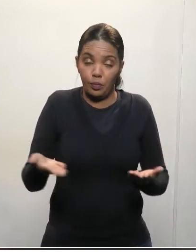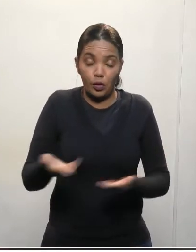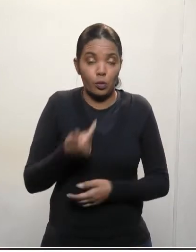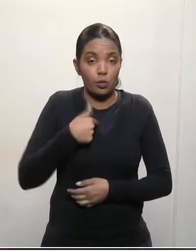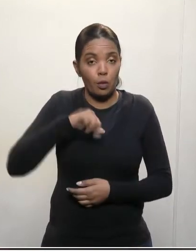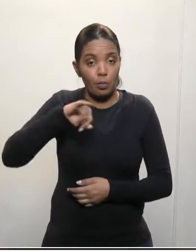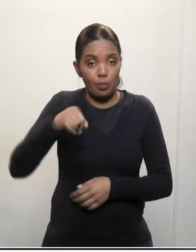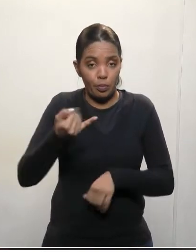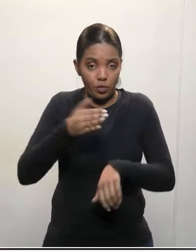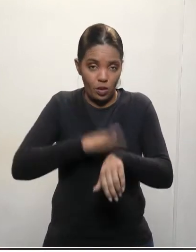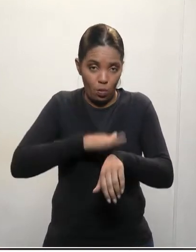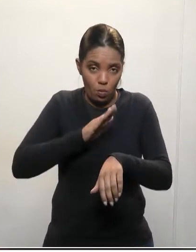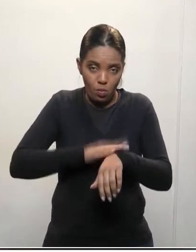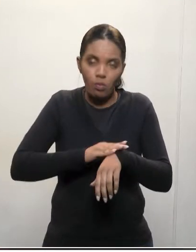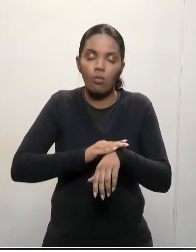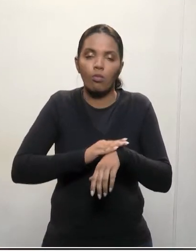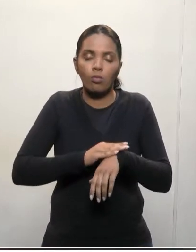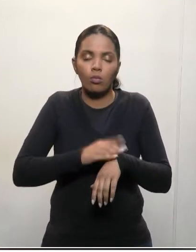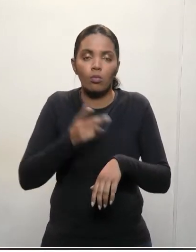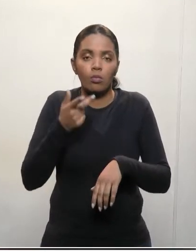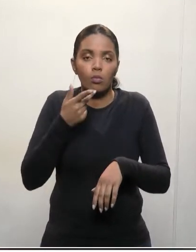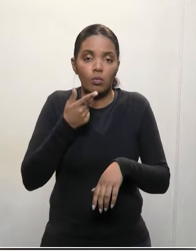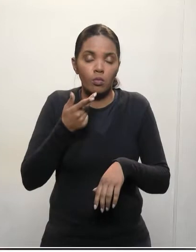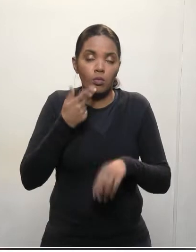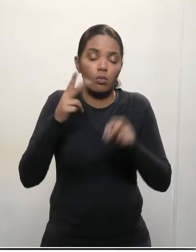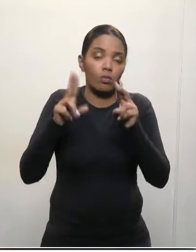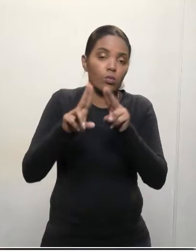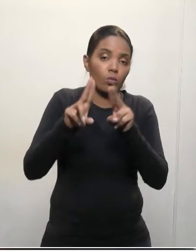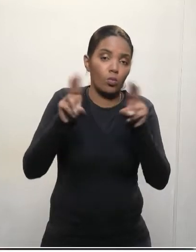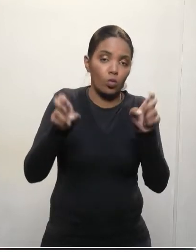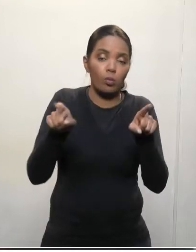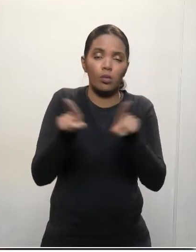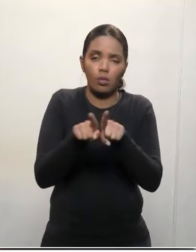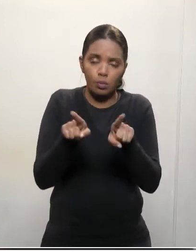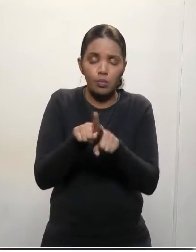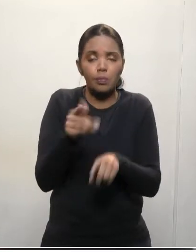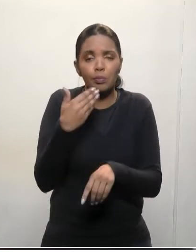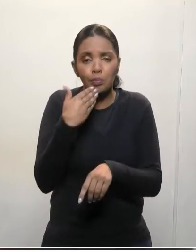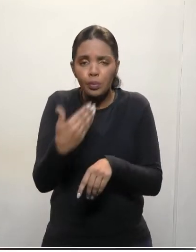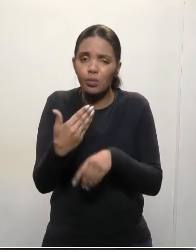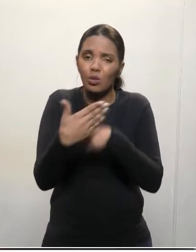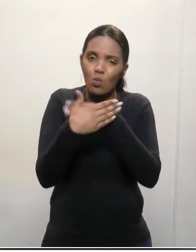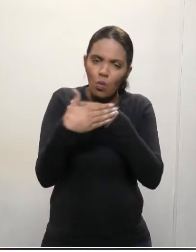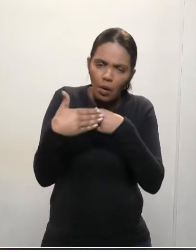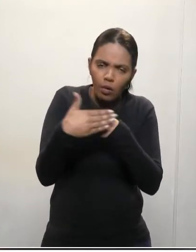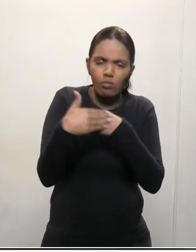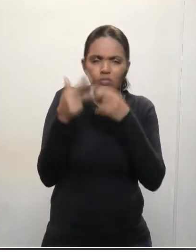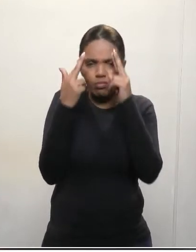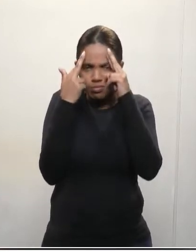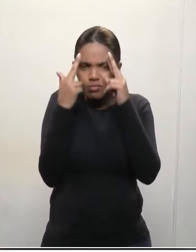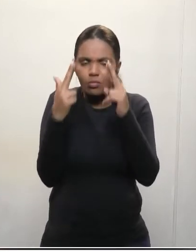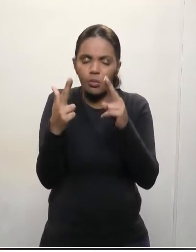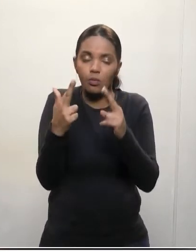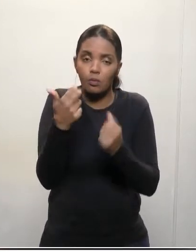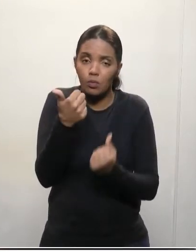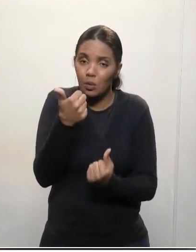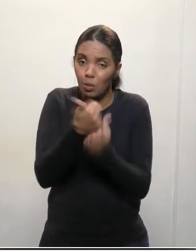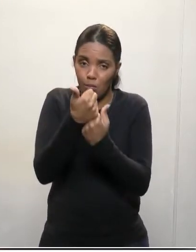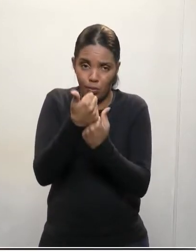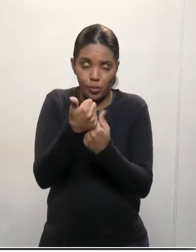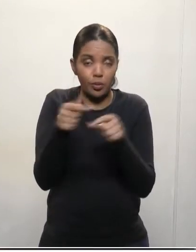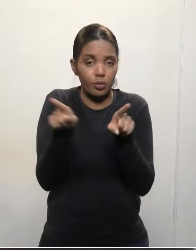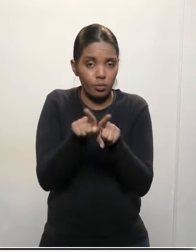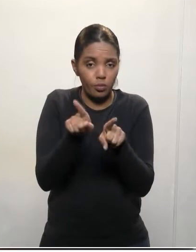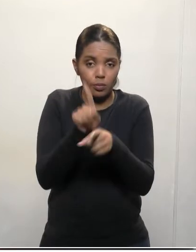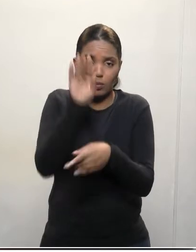para fazer aqui a defesa e pedir com muito carinho, com muito respeito, o apoio e o